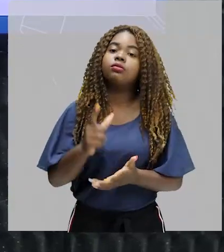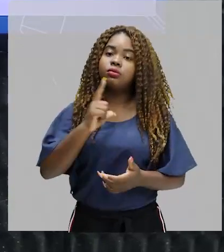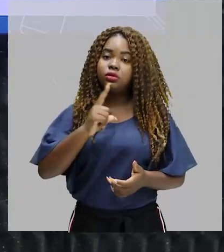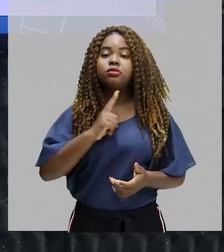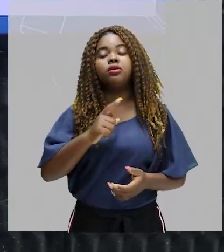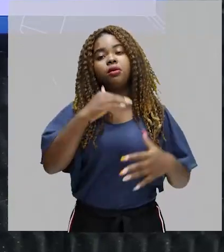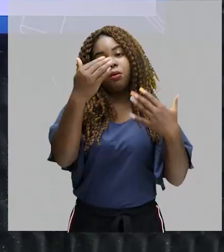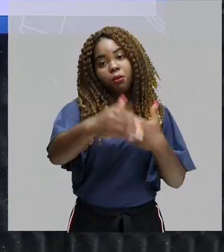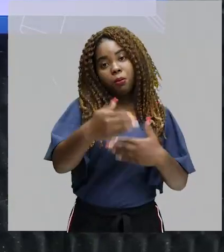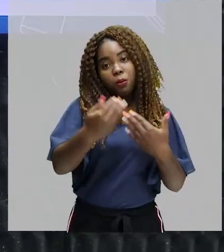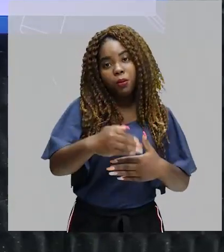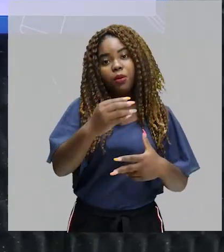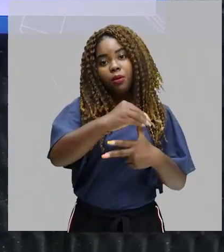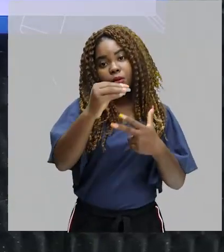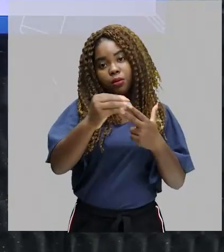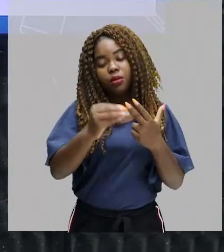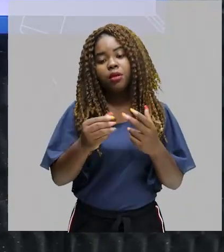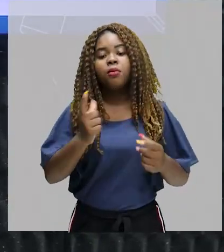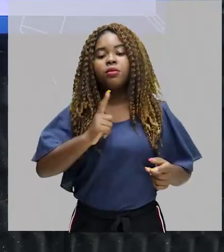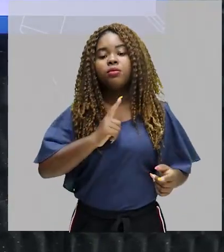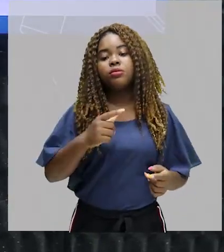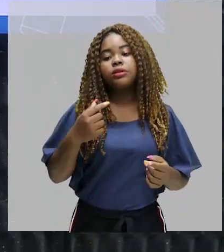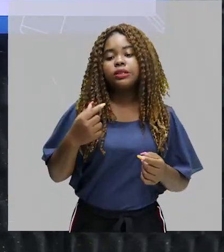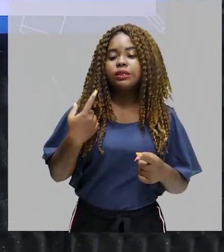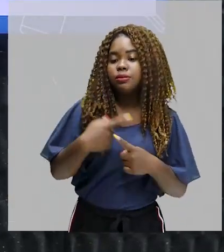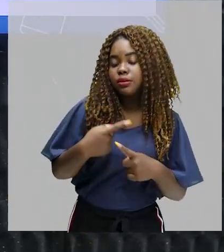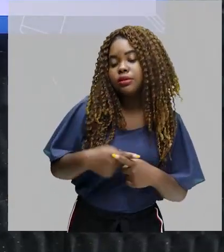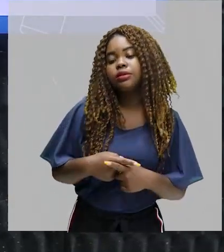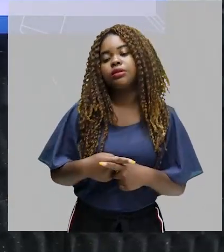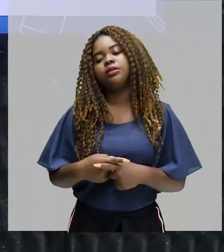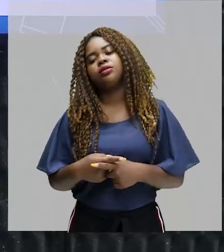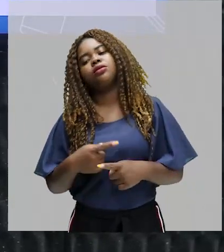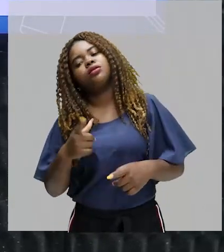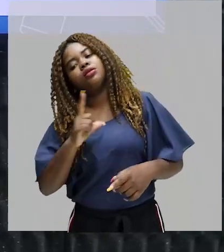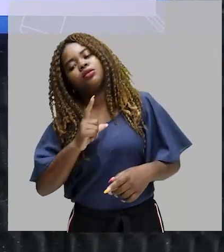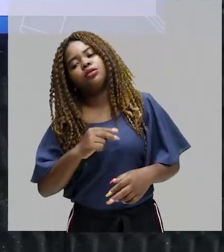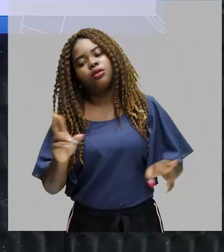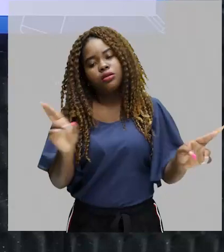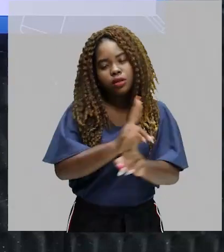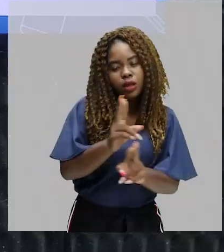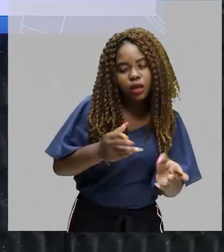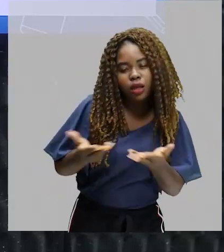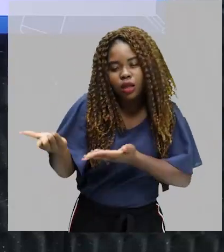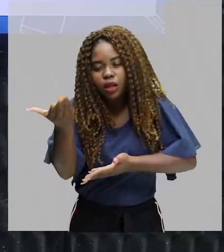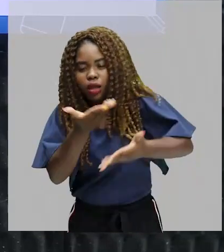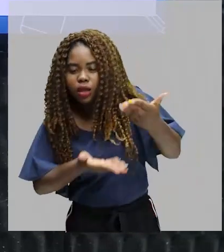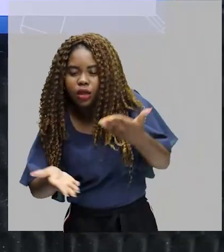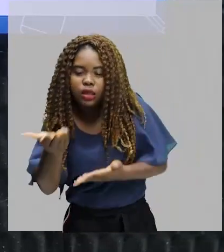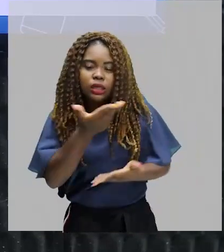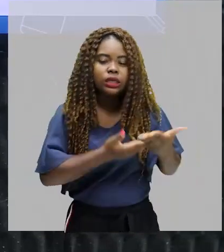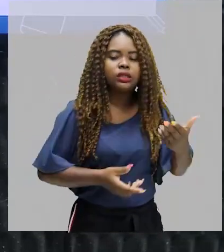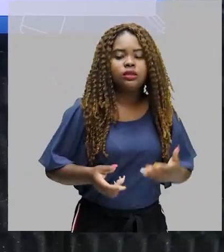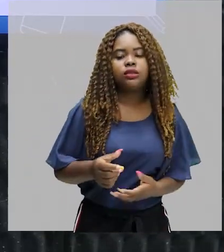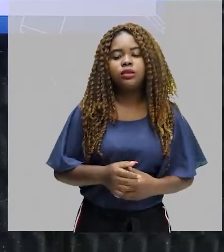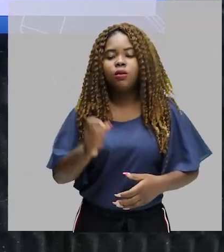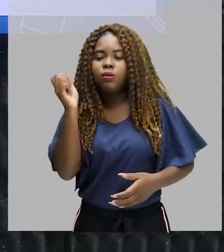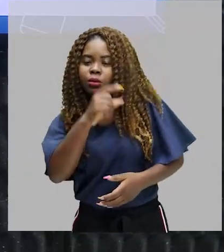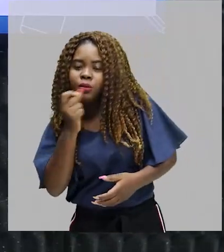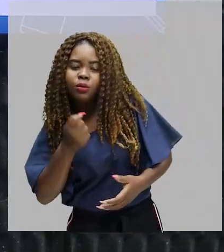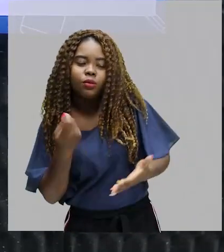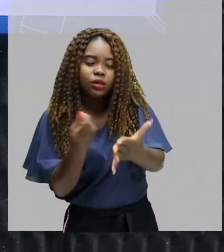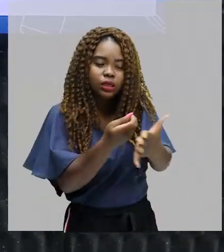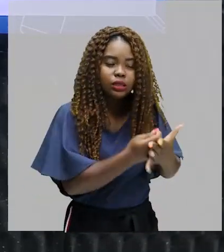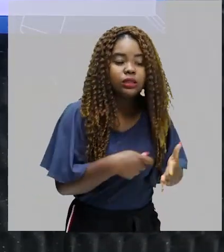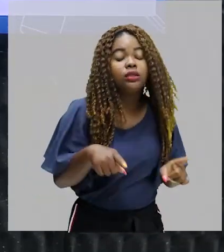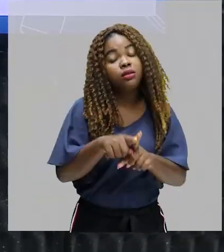Por quê? Porque ele dá toda essa questão da interatividade. Tem a questão do humor, tem a questão da criticidade. E sem falar que é também